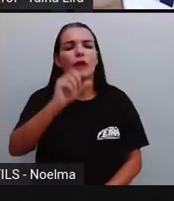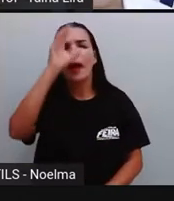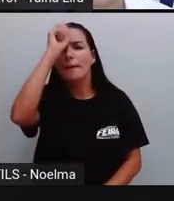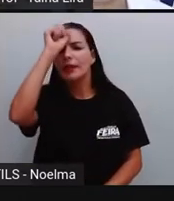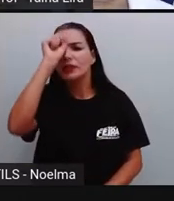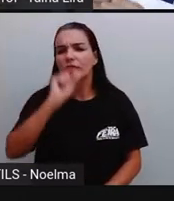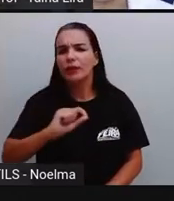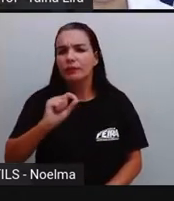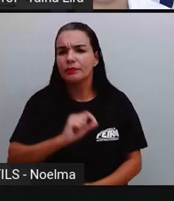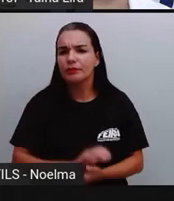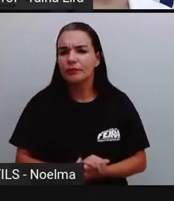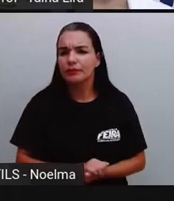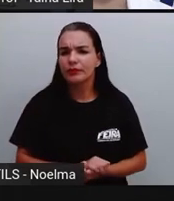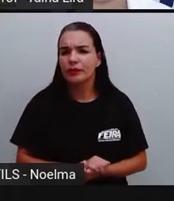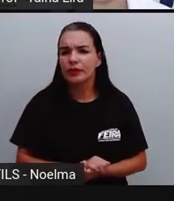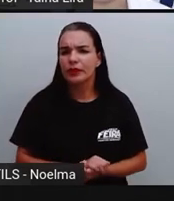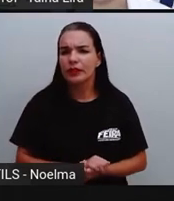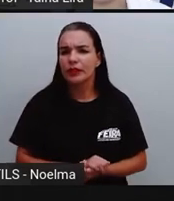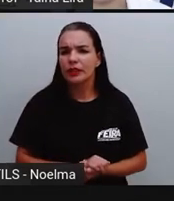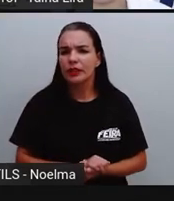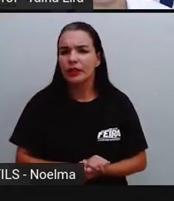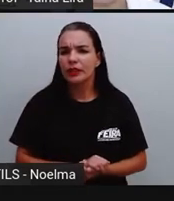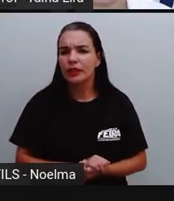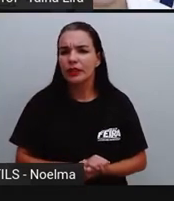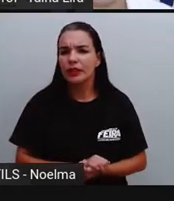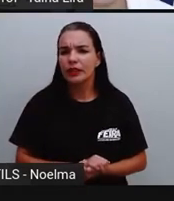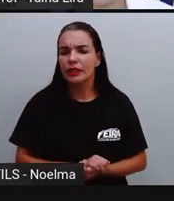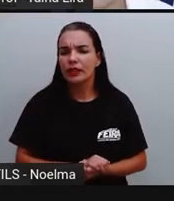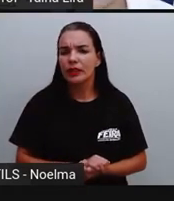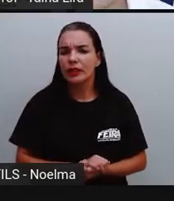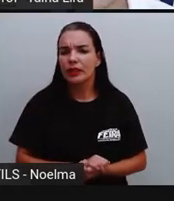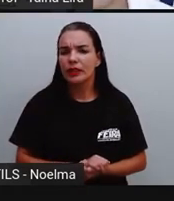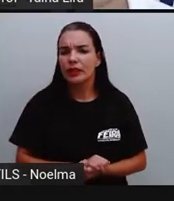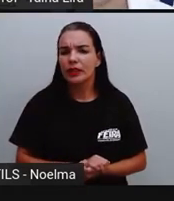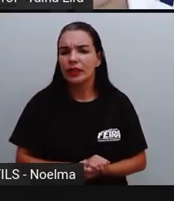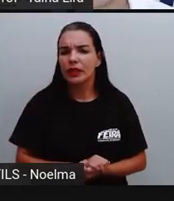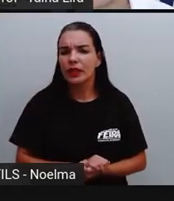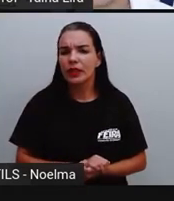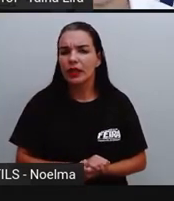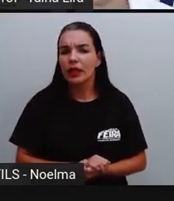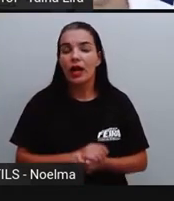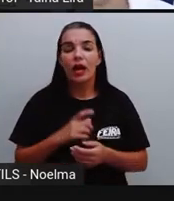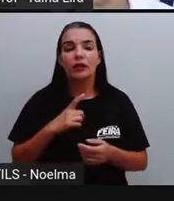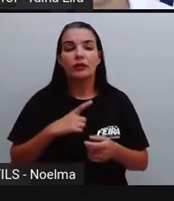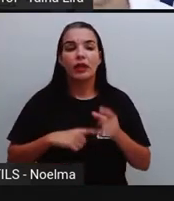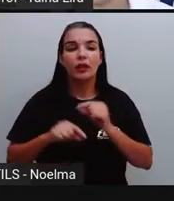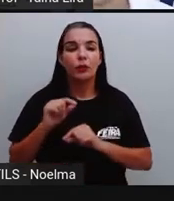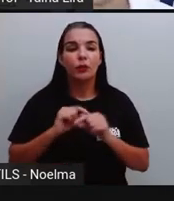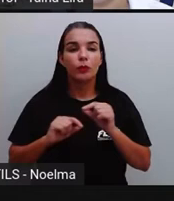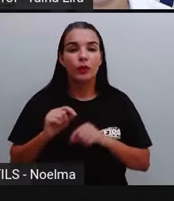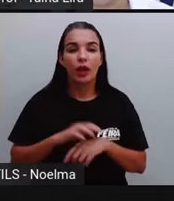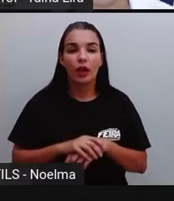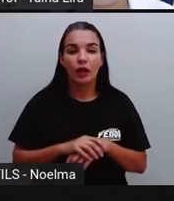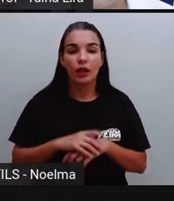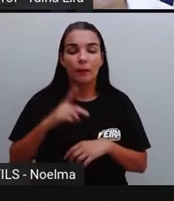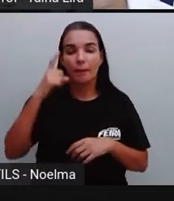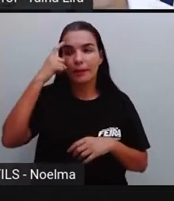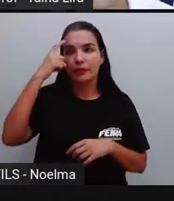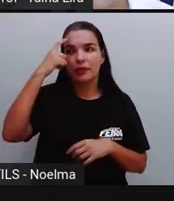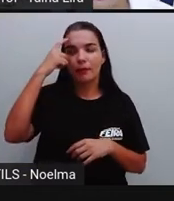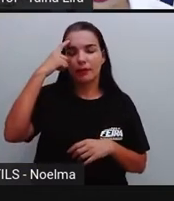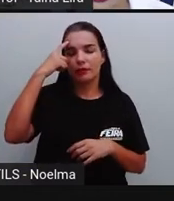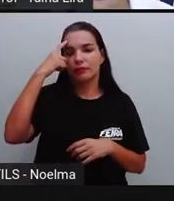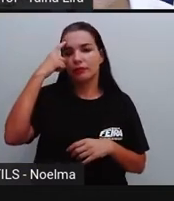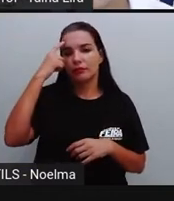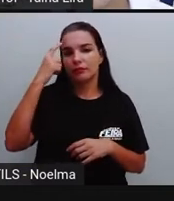aprendiam, ó, já a educação de Atenas era uma educação para o pensamento,